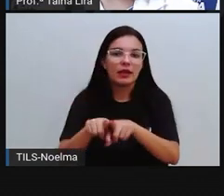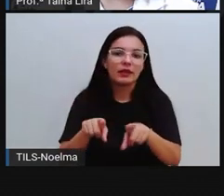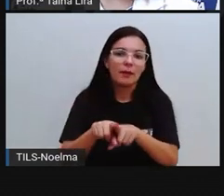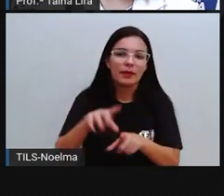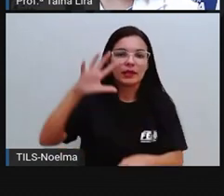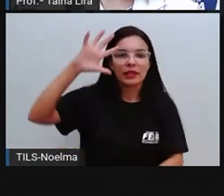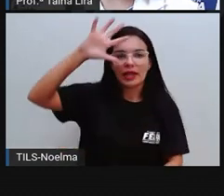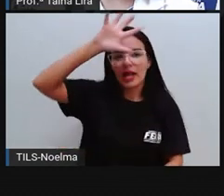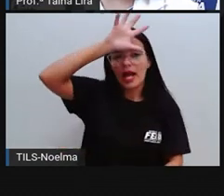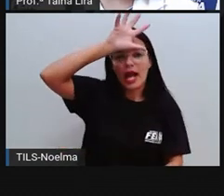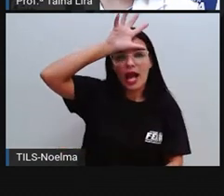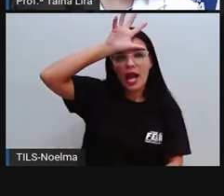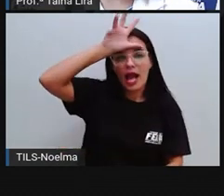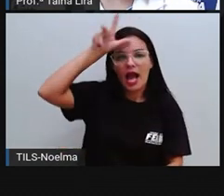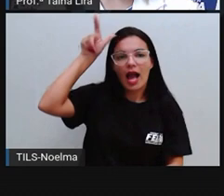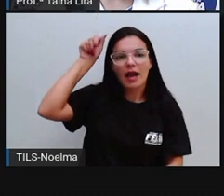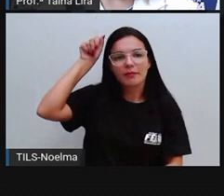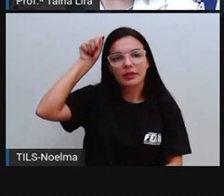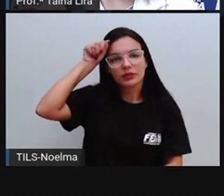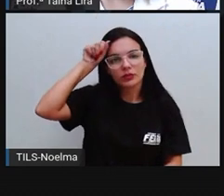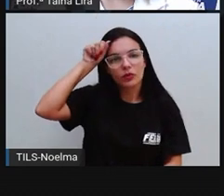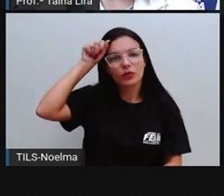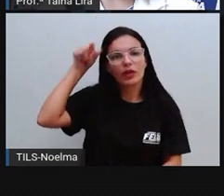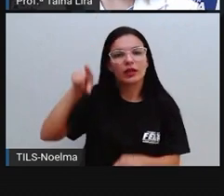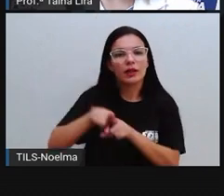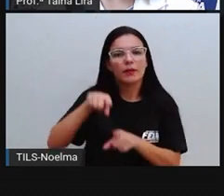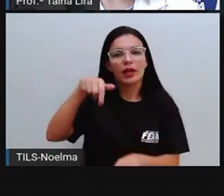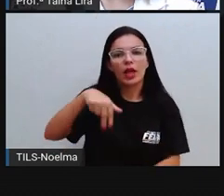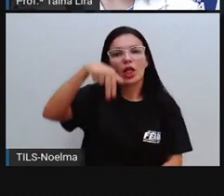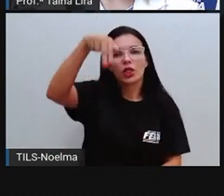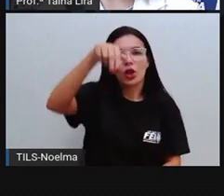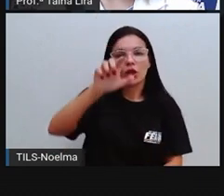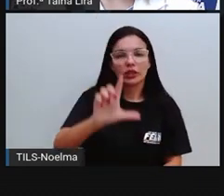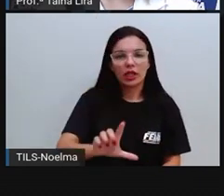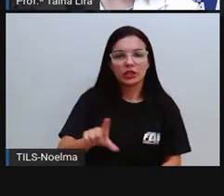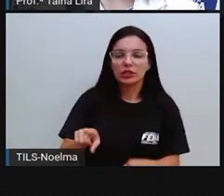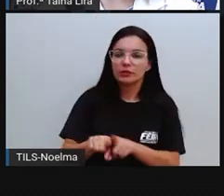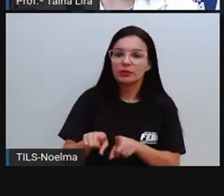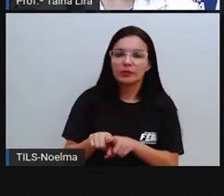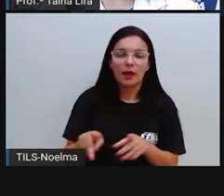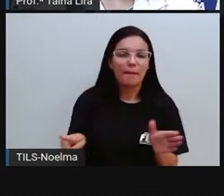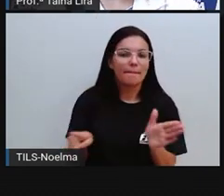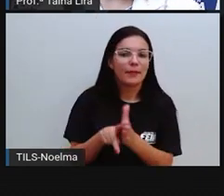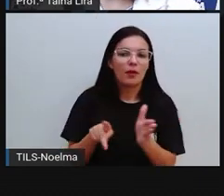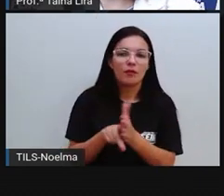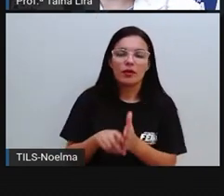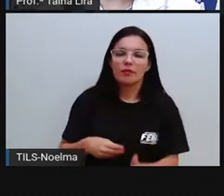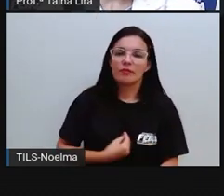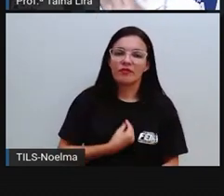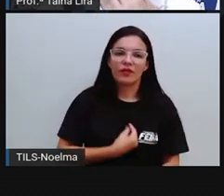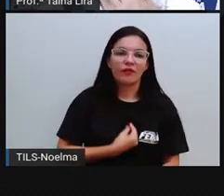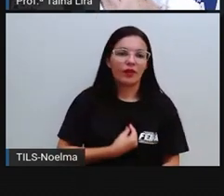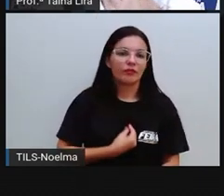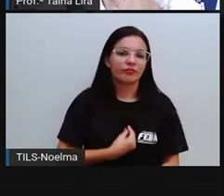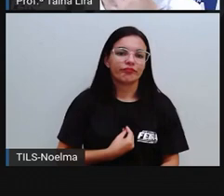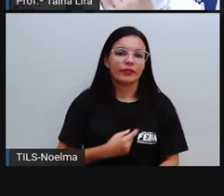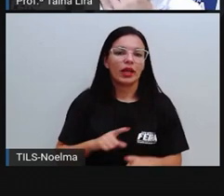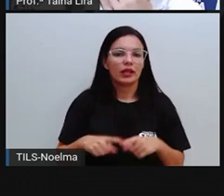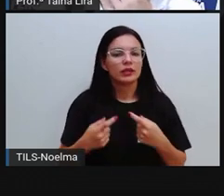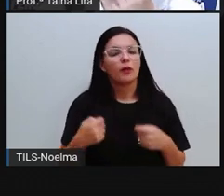e no Nordeste, pois elas dependem diretamente do extrativismo para a sobrevivência. Então,